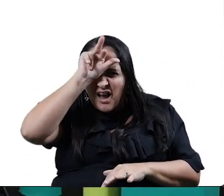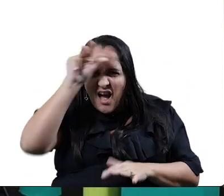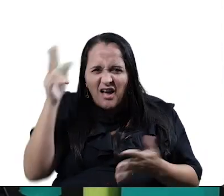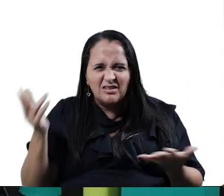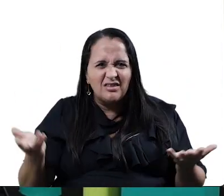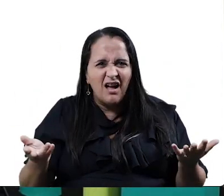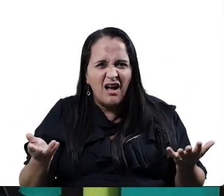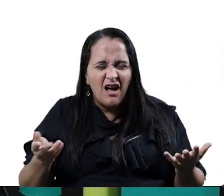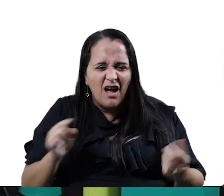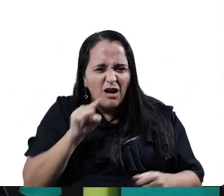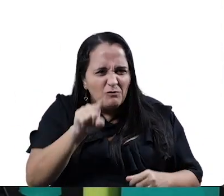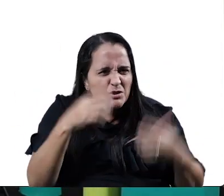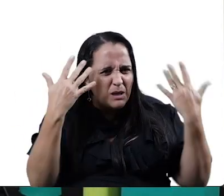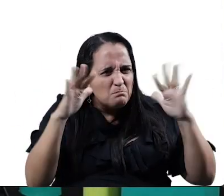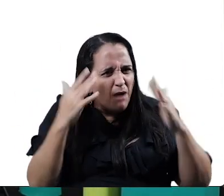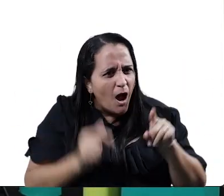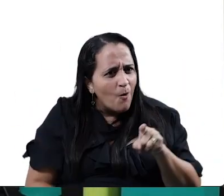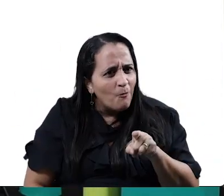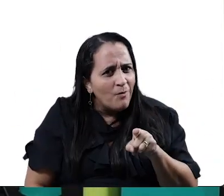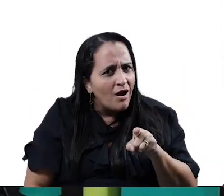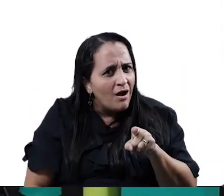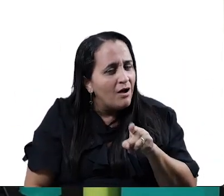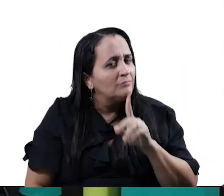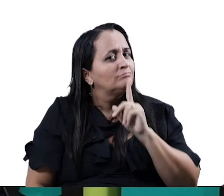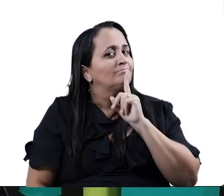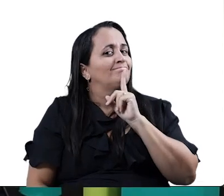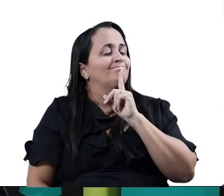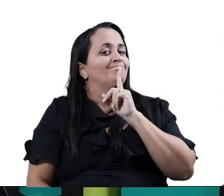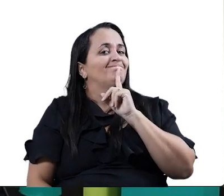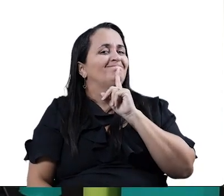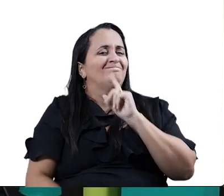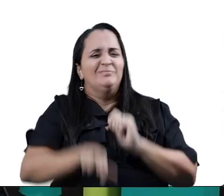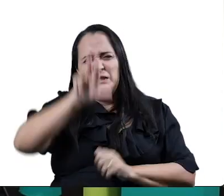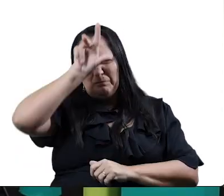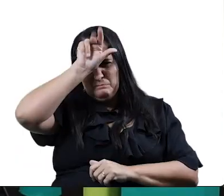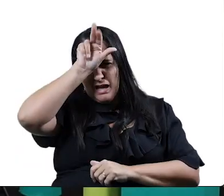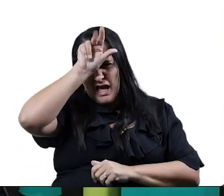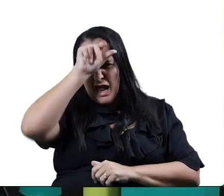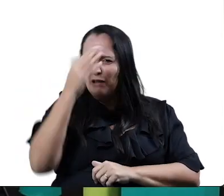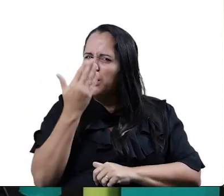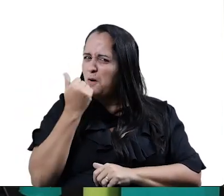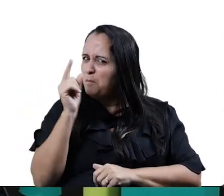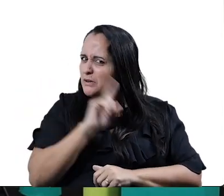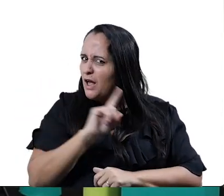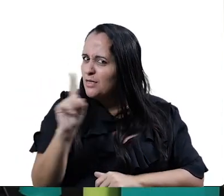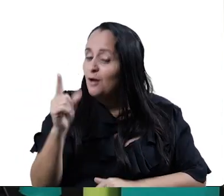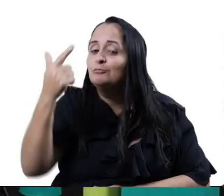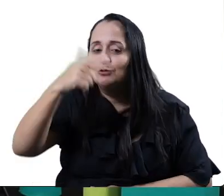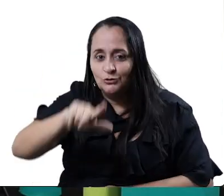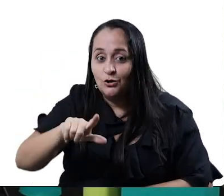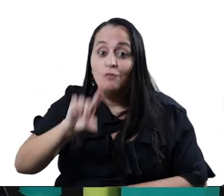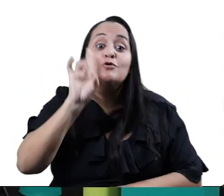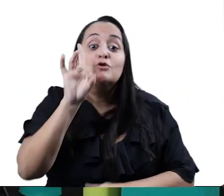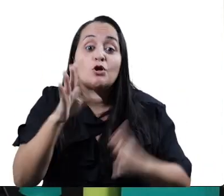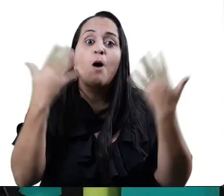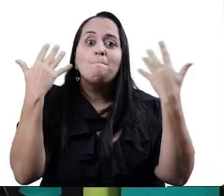palma aí? Não acredito. Barata não é comida. Vamos mais uma vez?